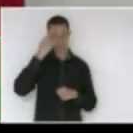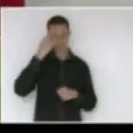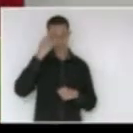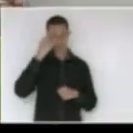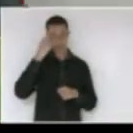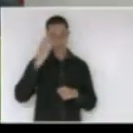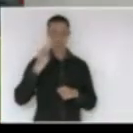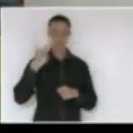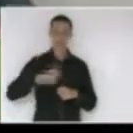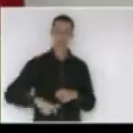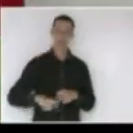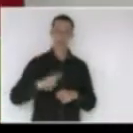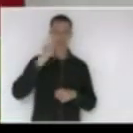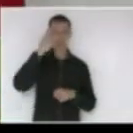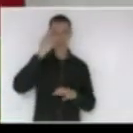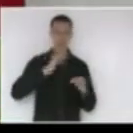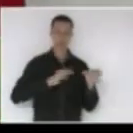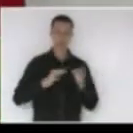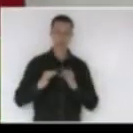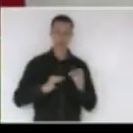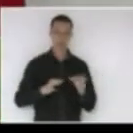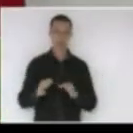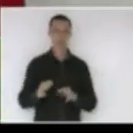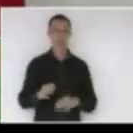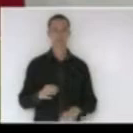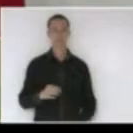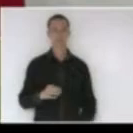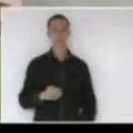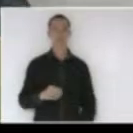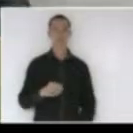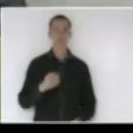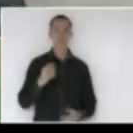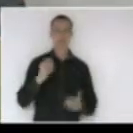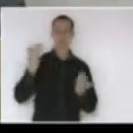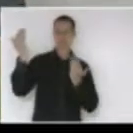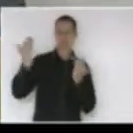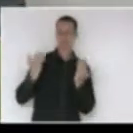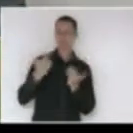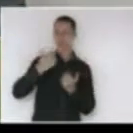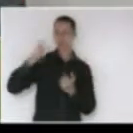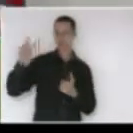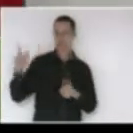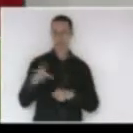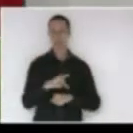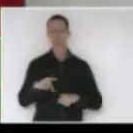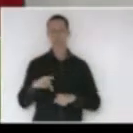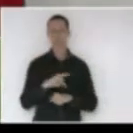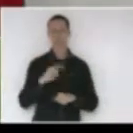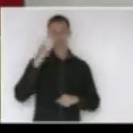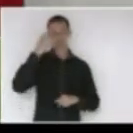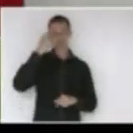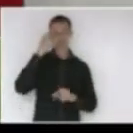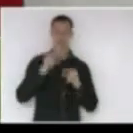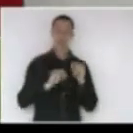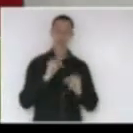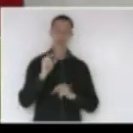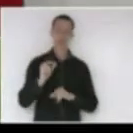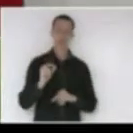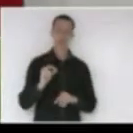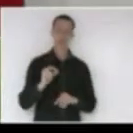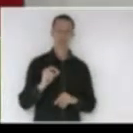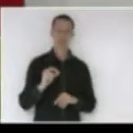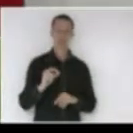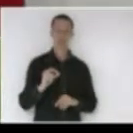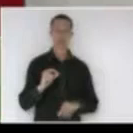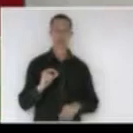repensar a exemplo de países desenvolvidos de que existe o